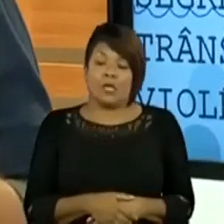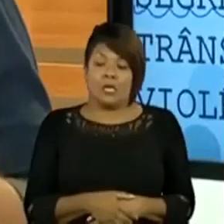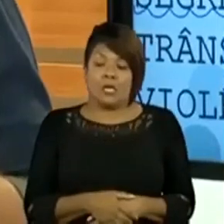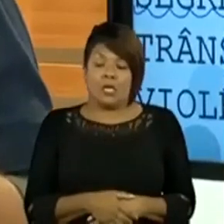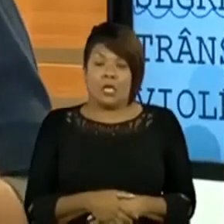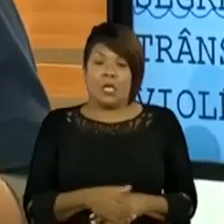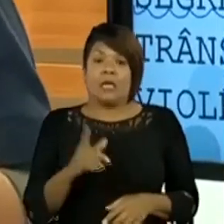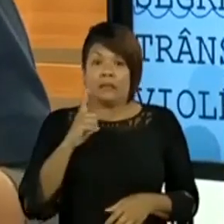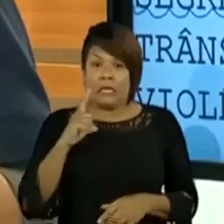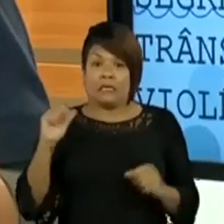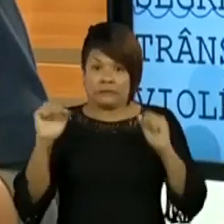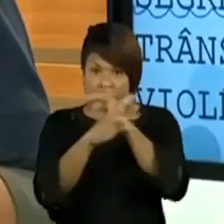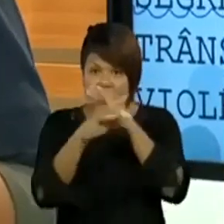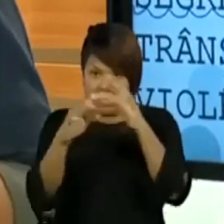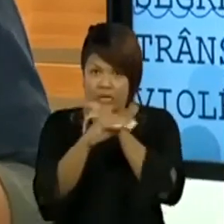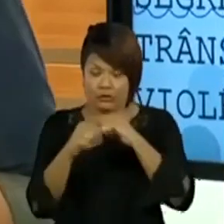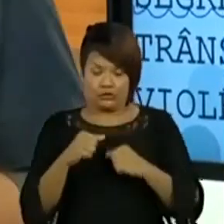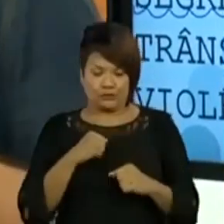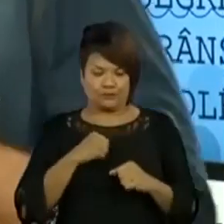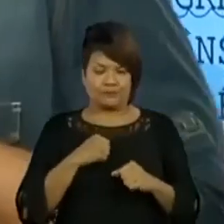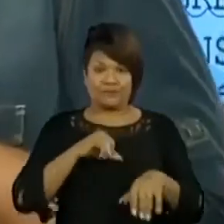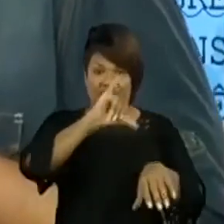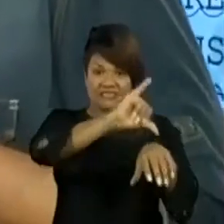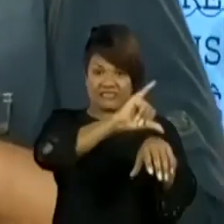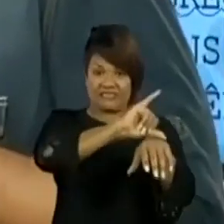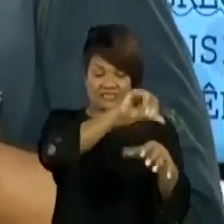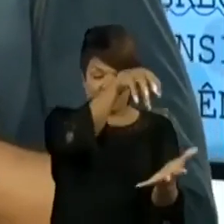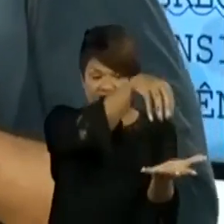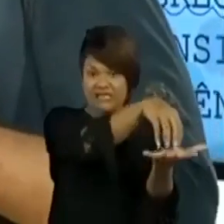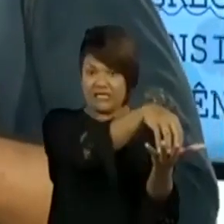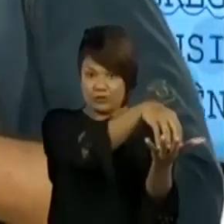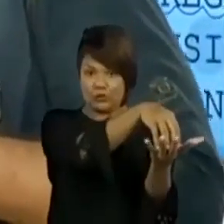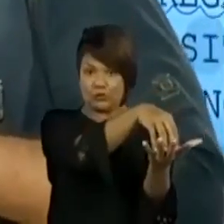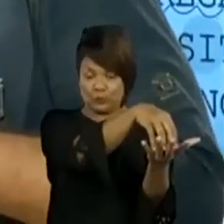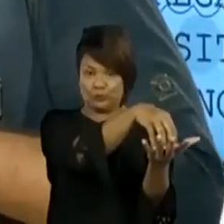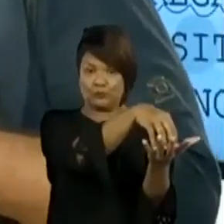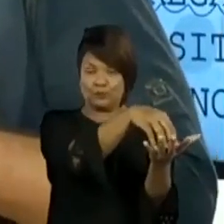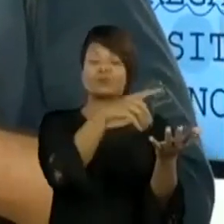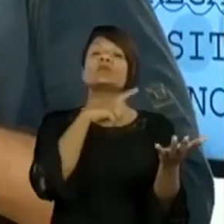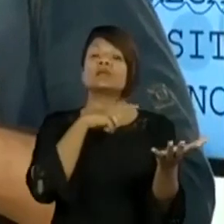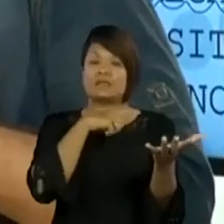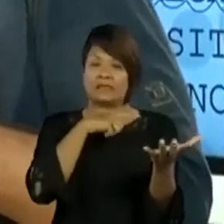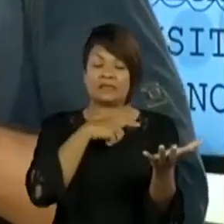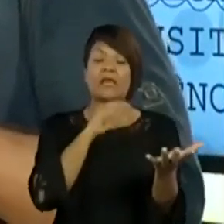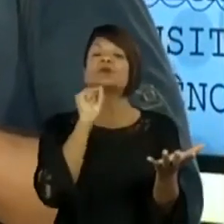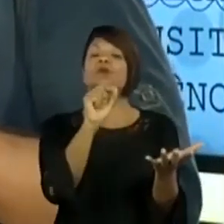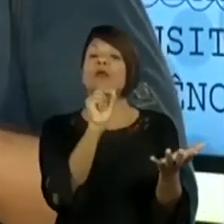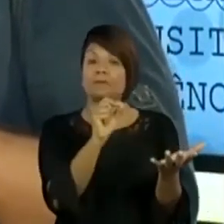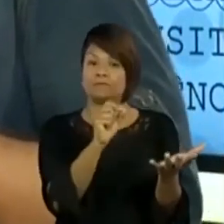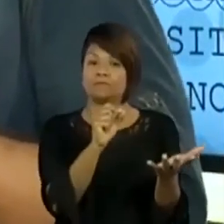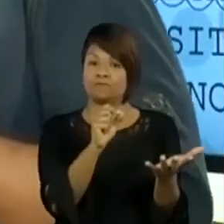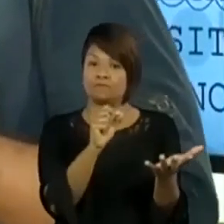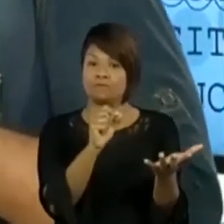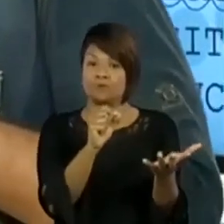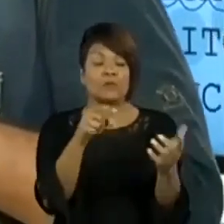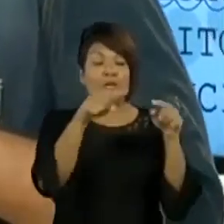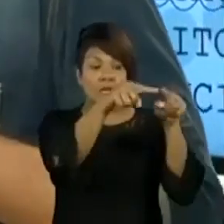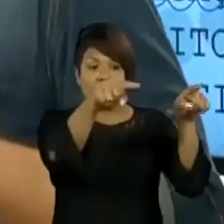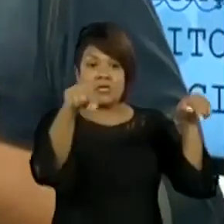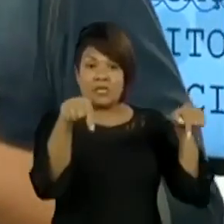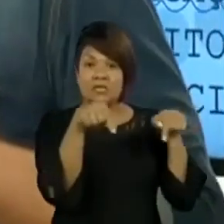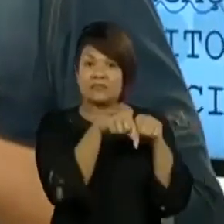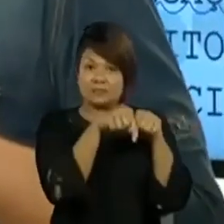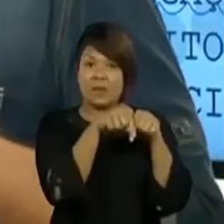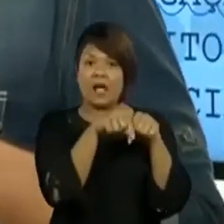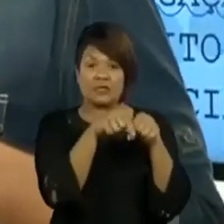urbanos têm um processo de favelização. A consolidação de espaços que se